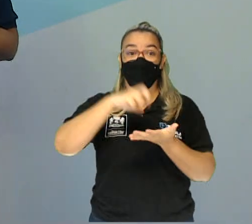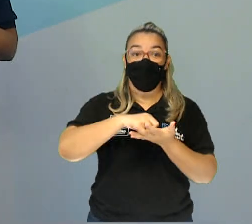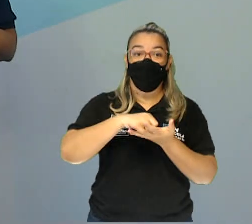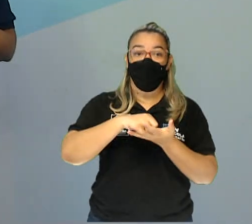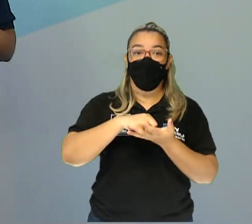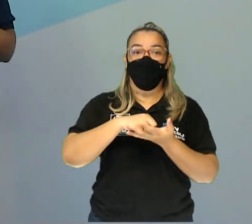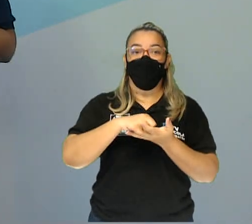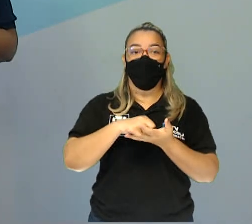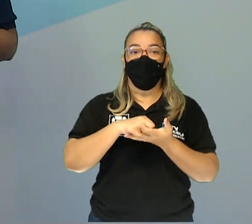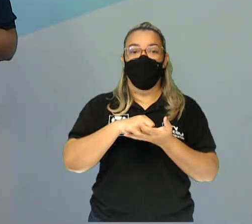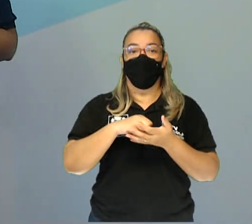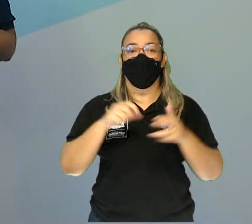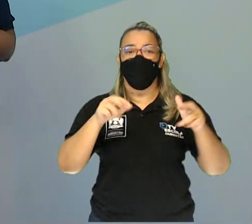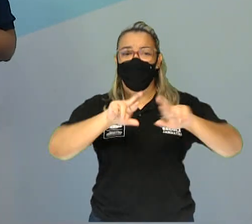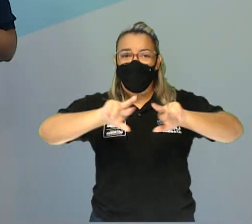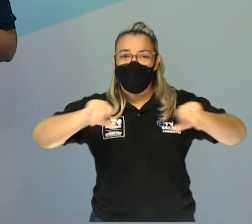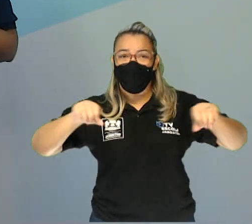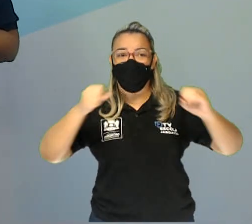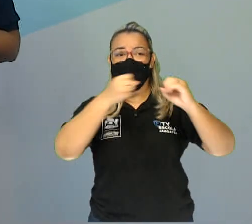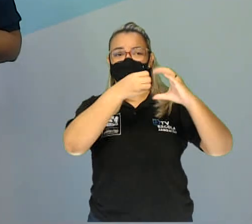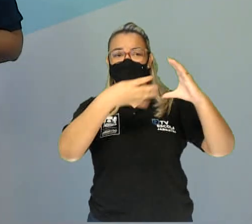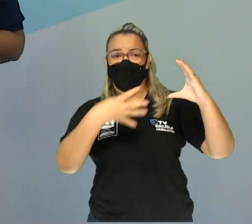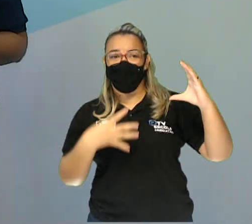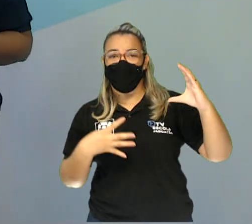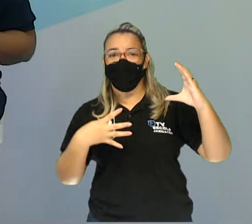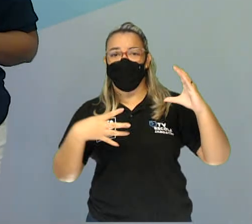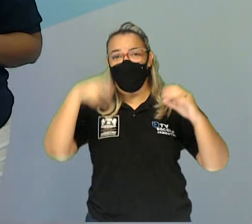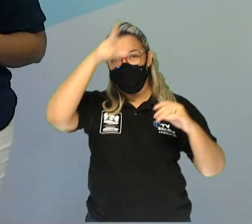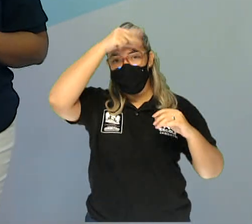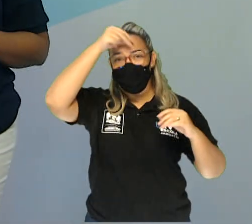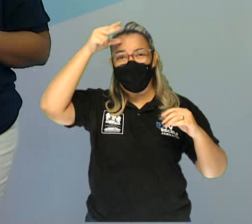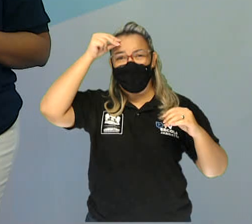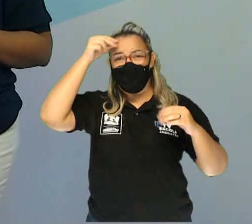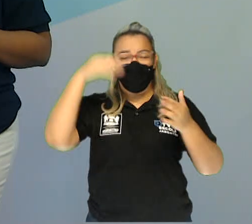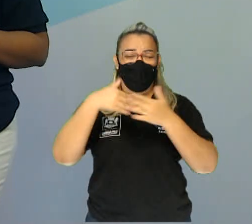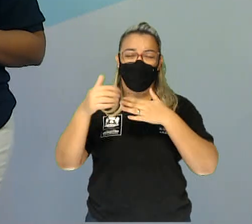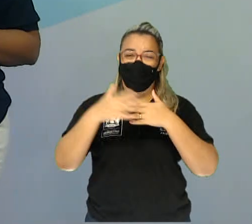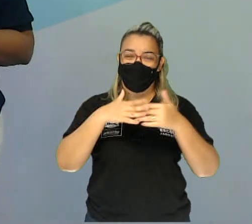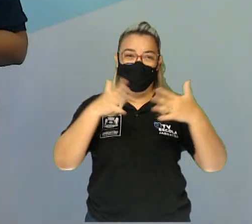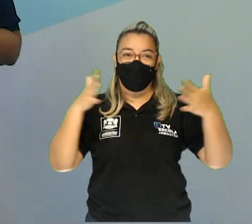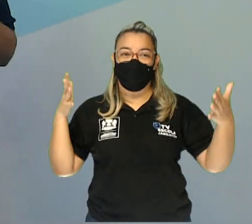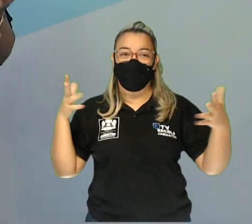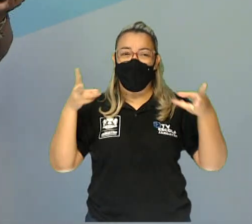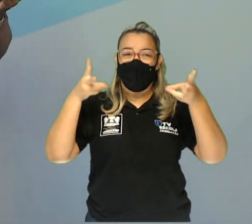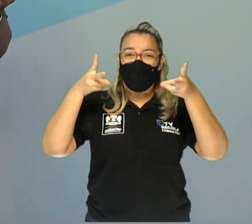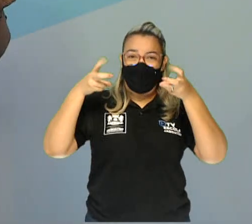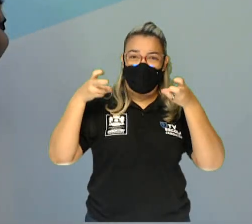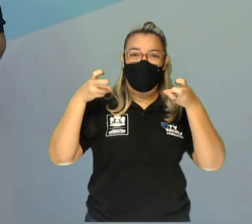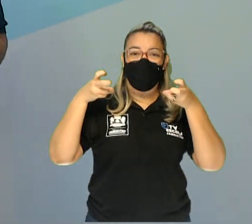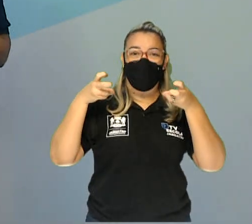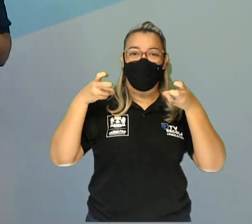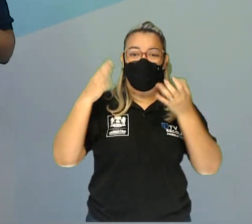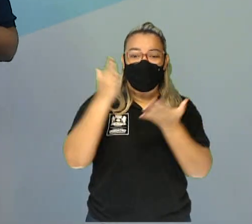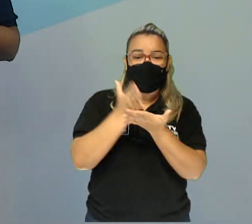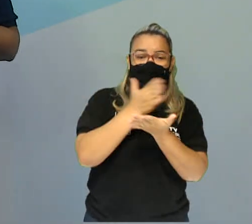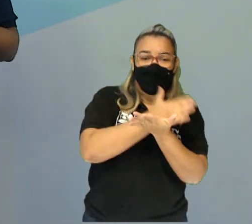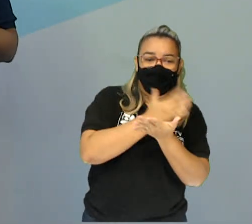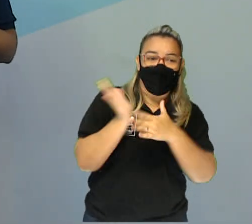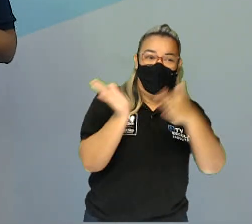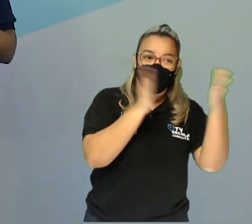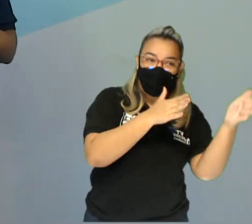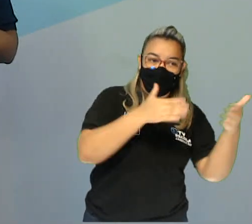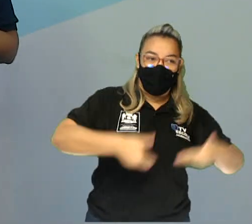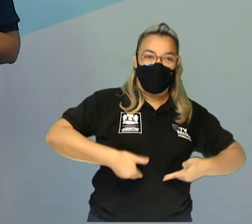com todo o burburinho característico ao centrão de qualquer grande município. A gente percebe essa divisão, de um lado